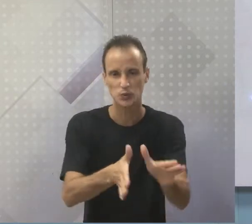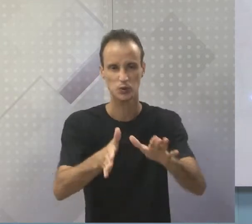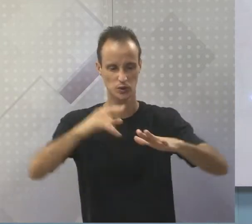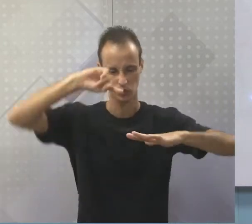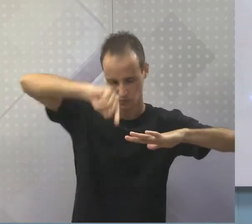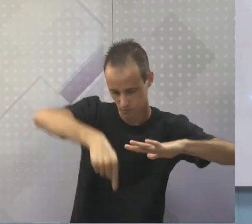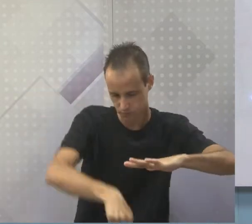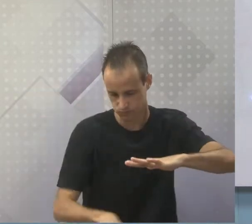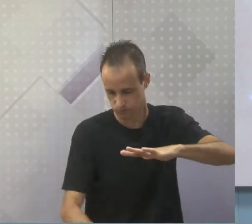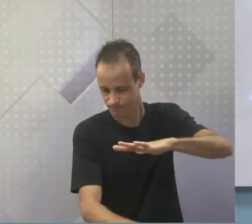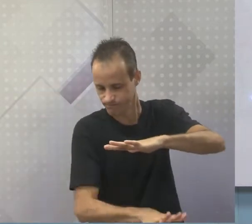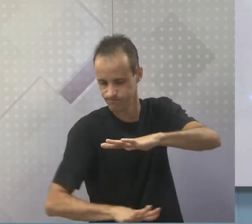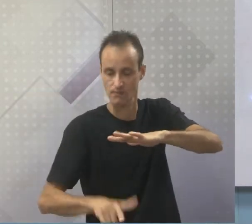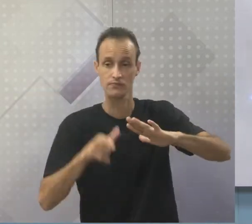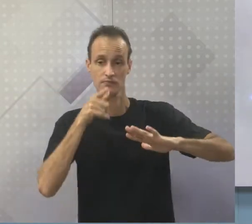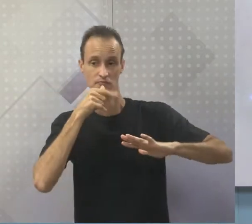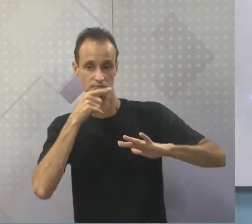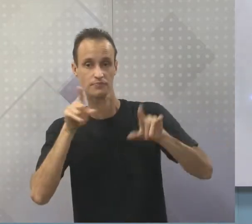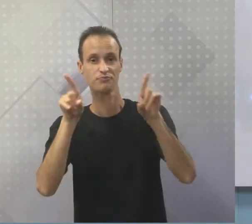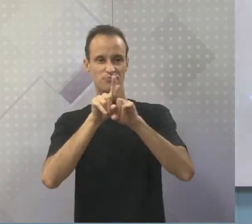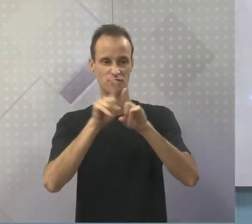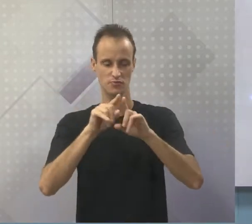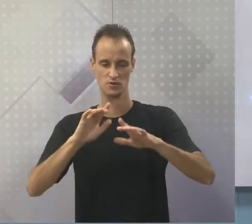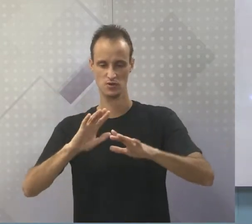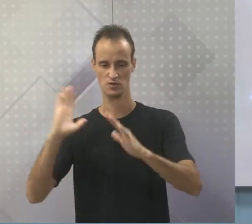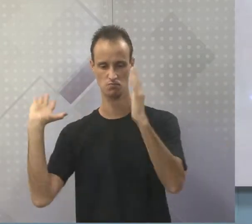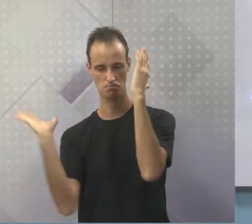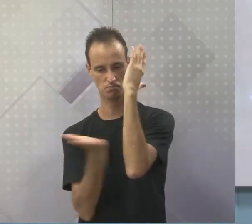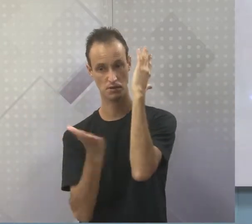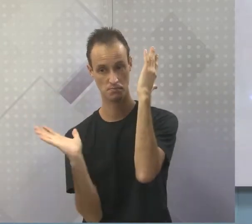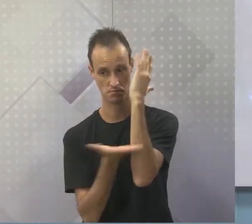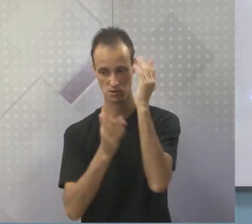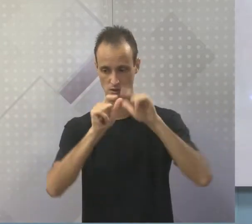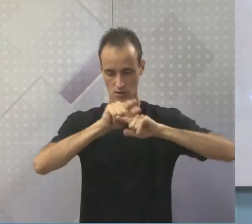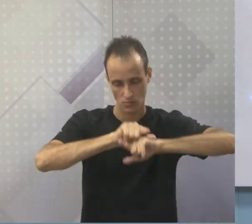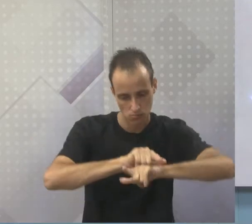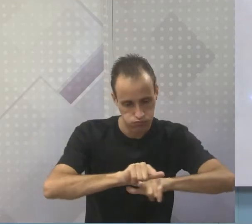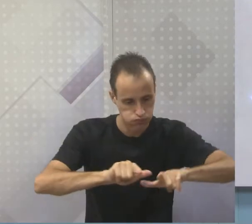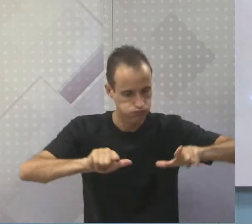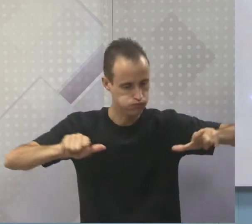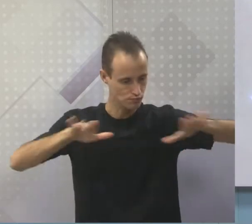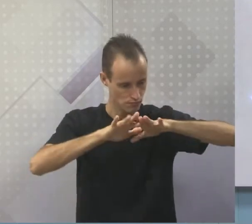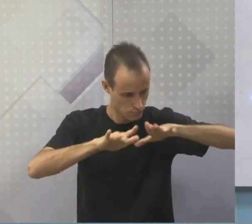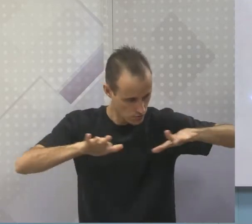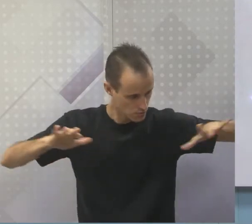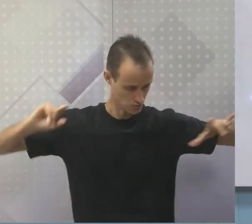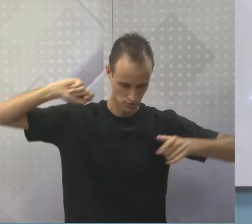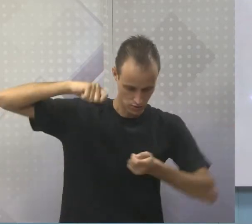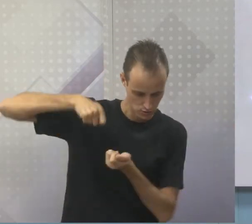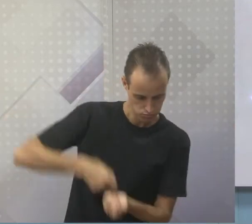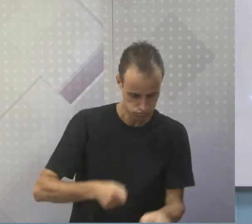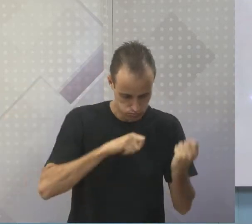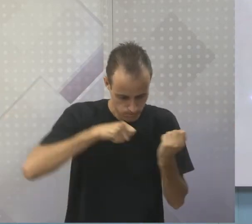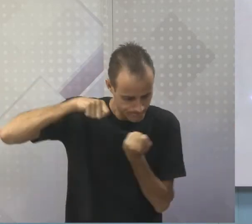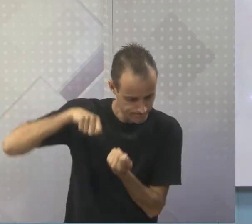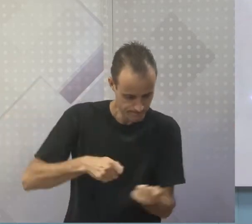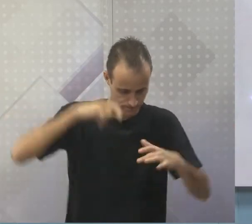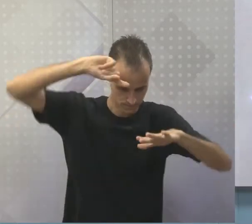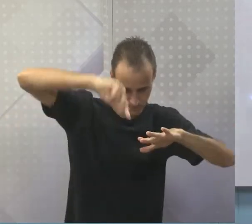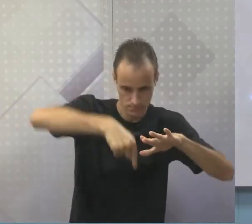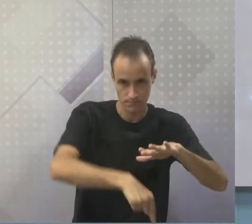lençóis freados. Fora a questão do desmatamento para você procurar os minérios na parte do subsolo.